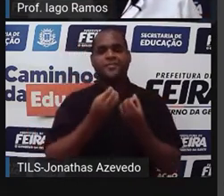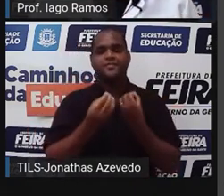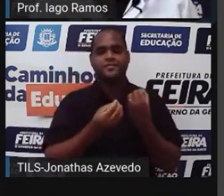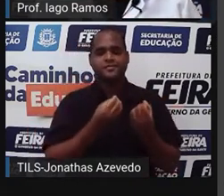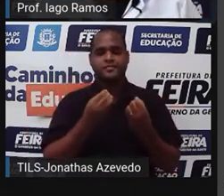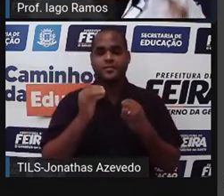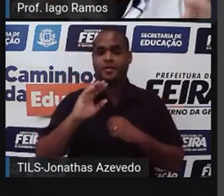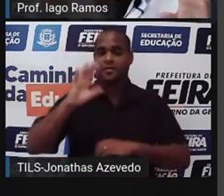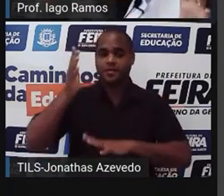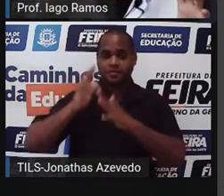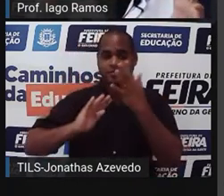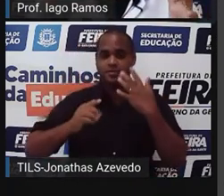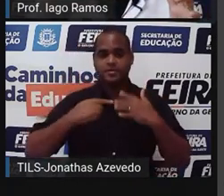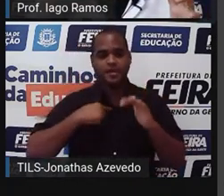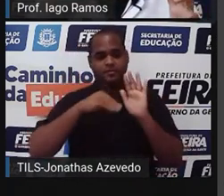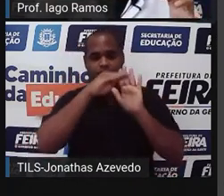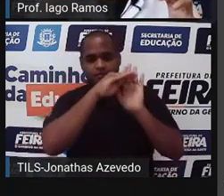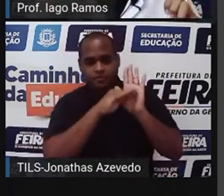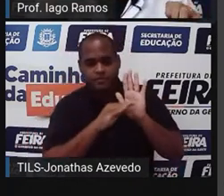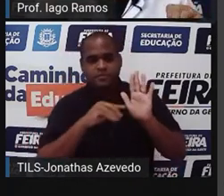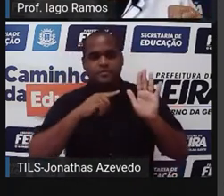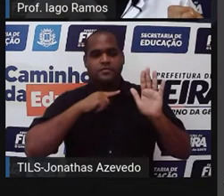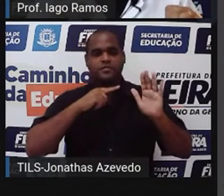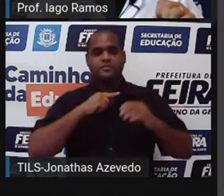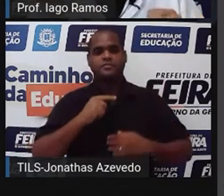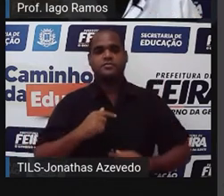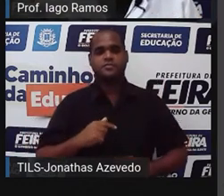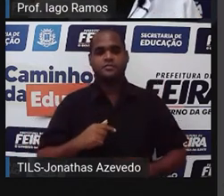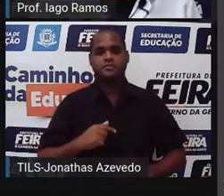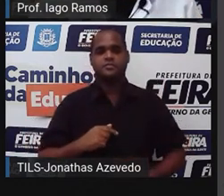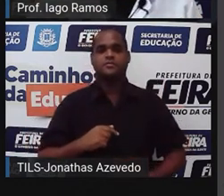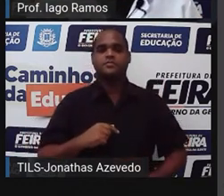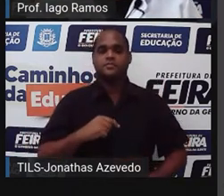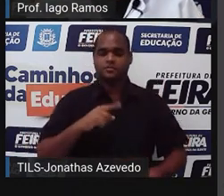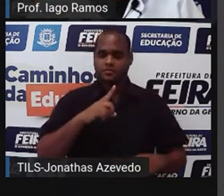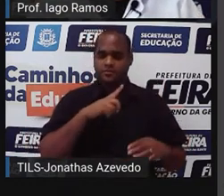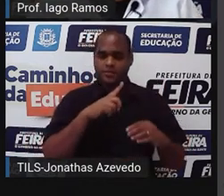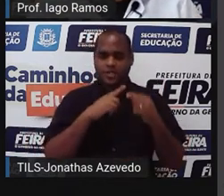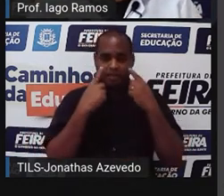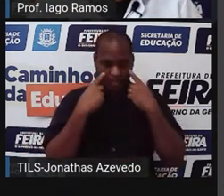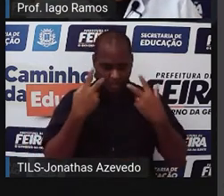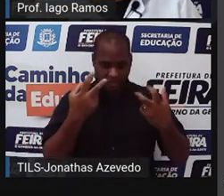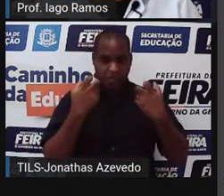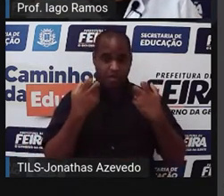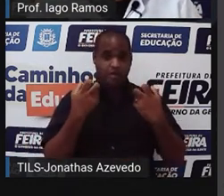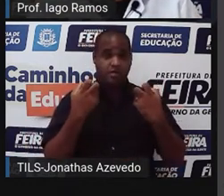tá acontecendo, fazer uma listazinha, tá bom? Mas tem uma observação ali, ó.